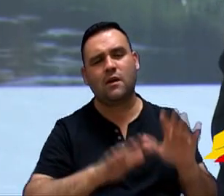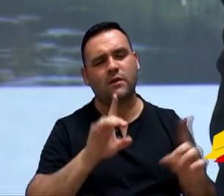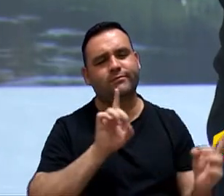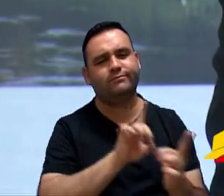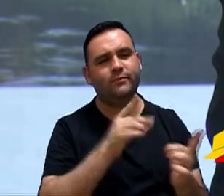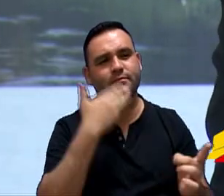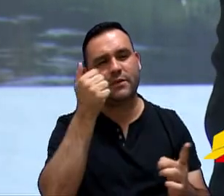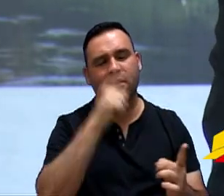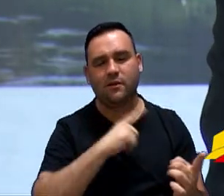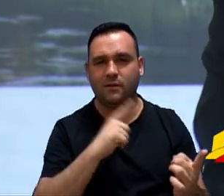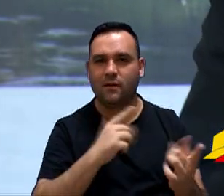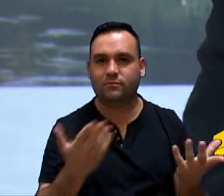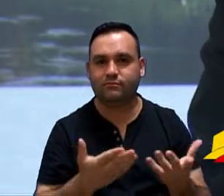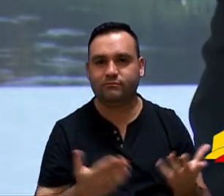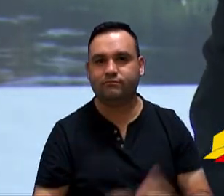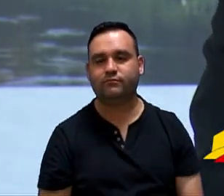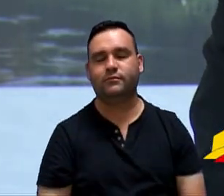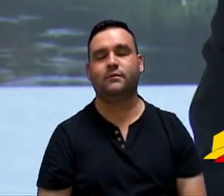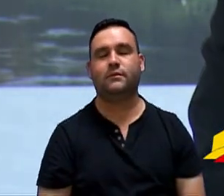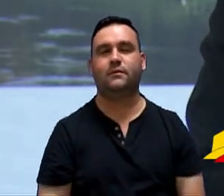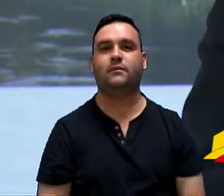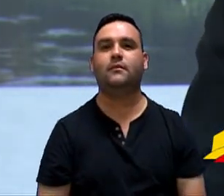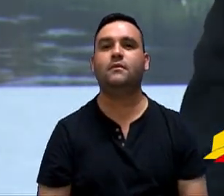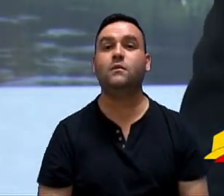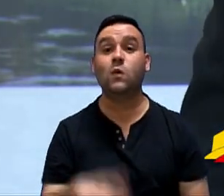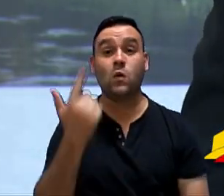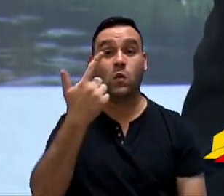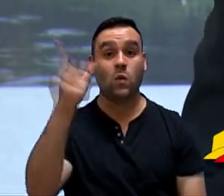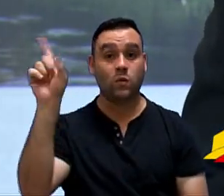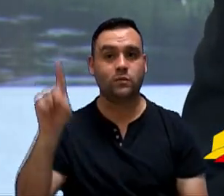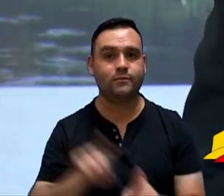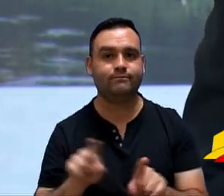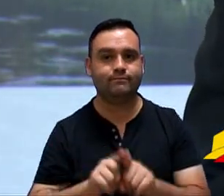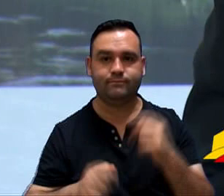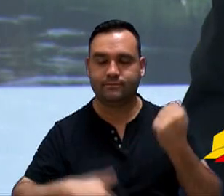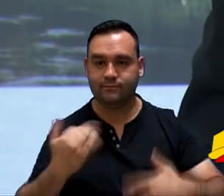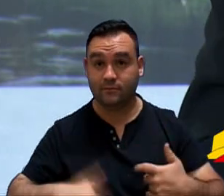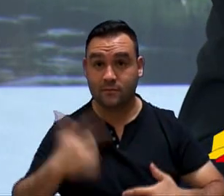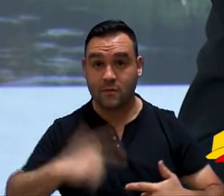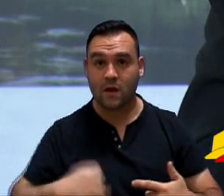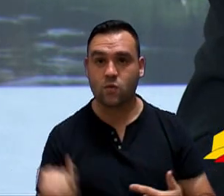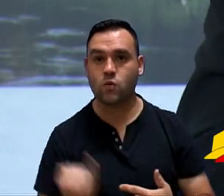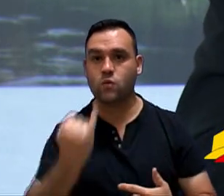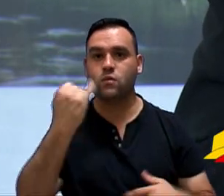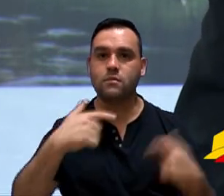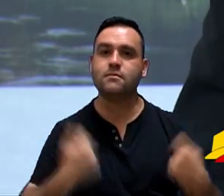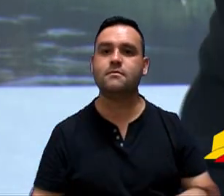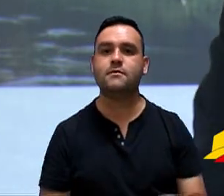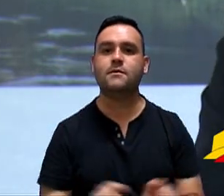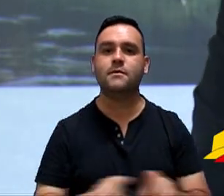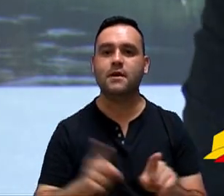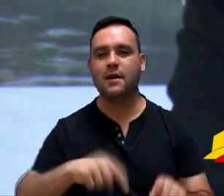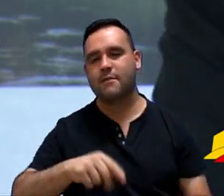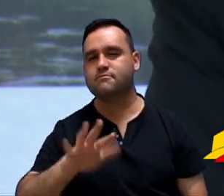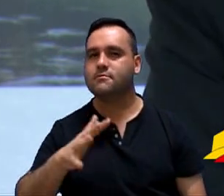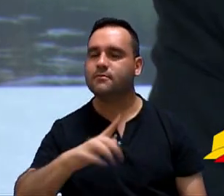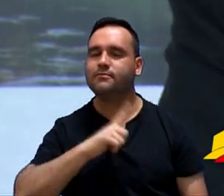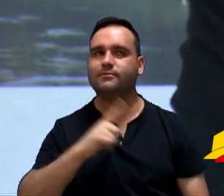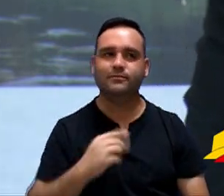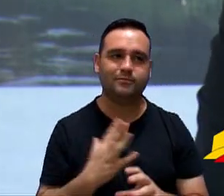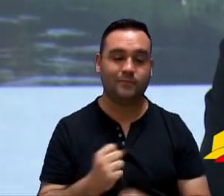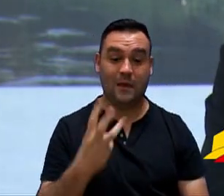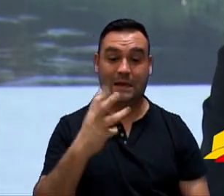atendidas com relação a isso. Outro fato que eu queria colocar, que acho que é importante, é que são aproximadamente